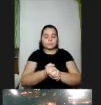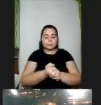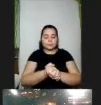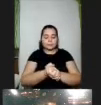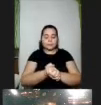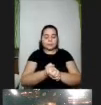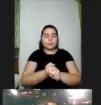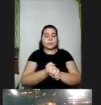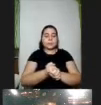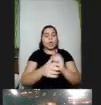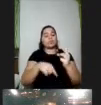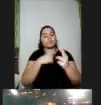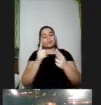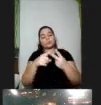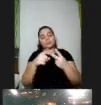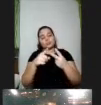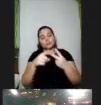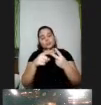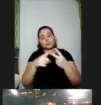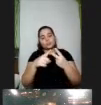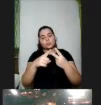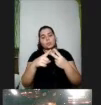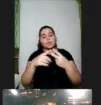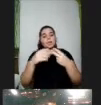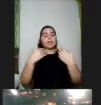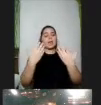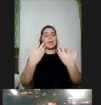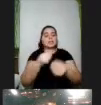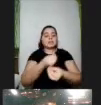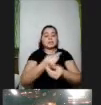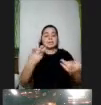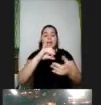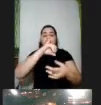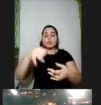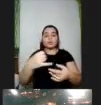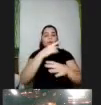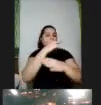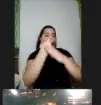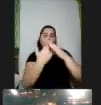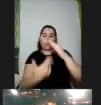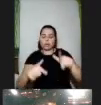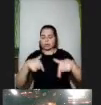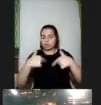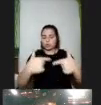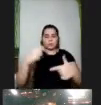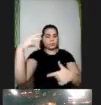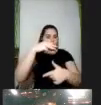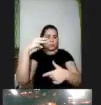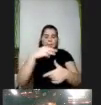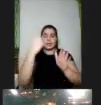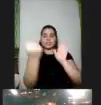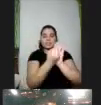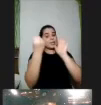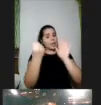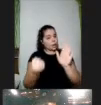uma segunda dimensão de oferecer opções para o uso de linguagens expressões matemáticas e símbolos que